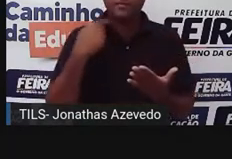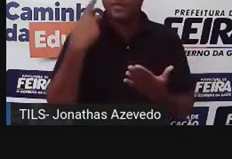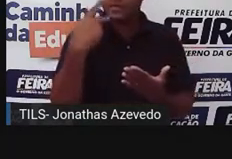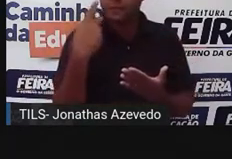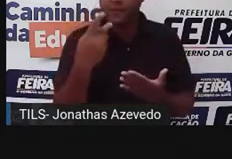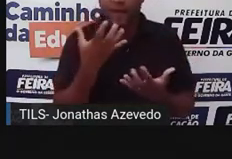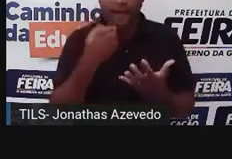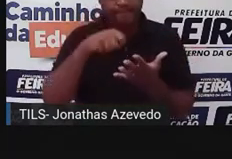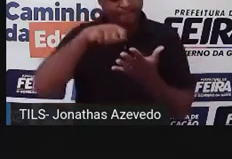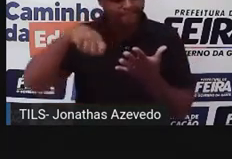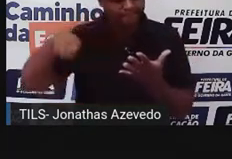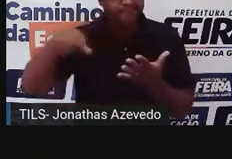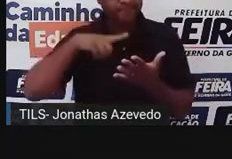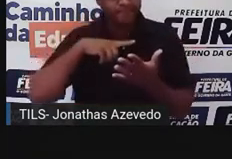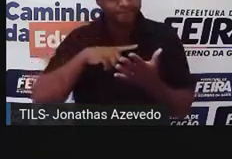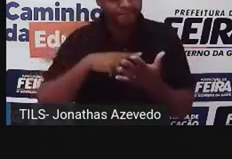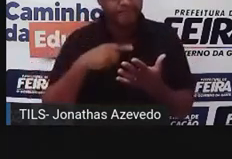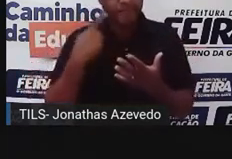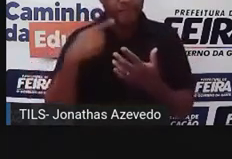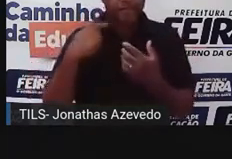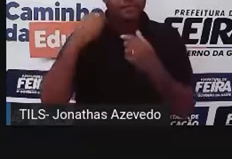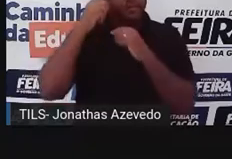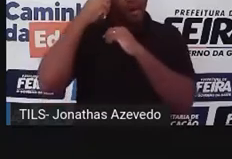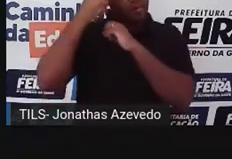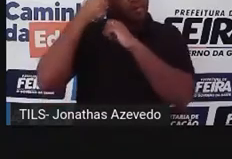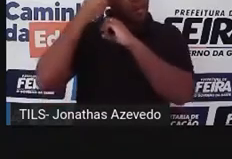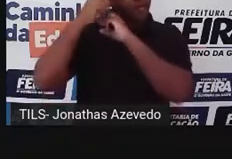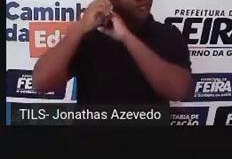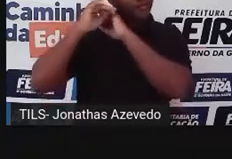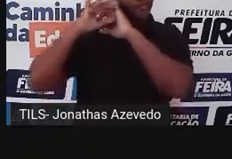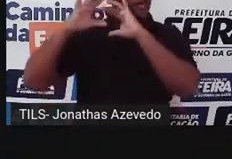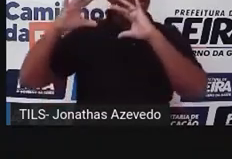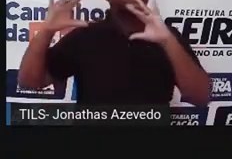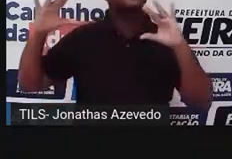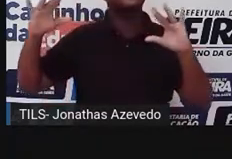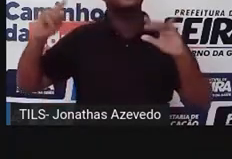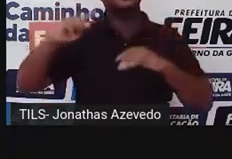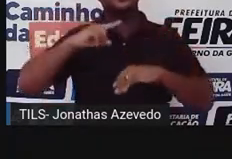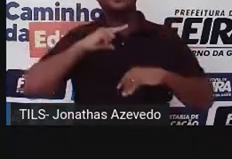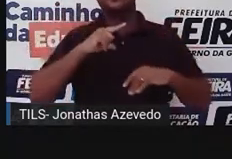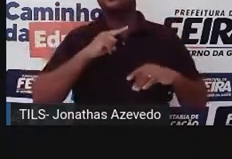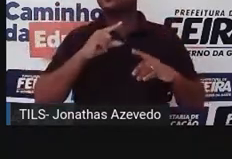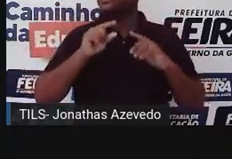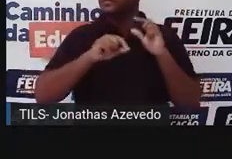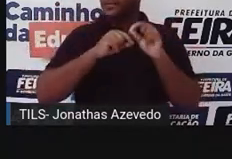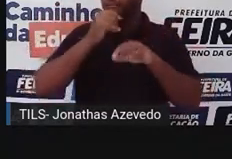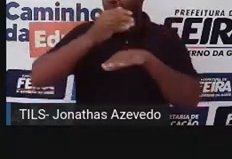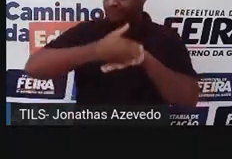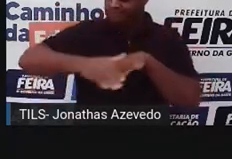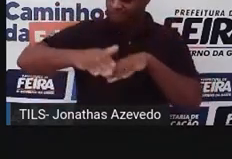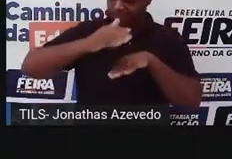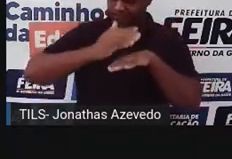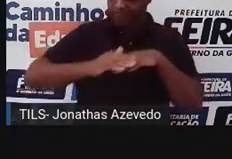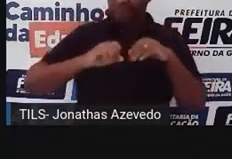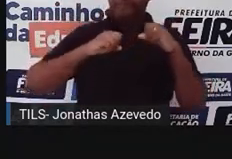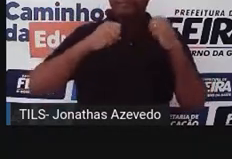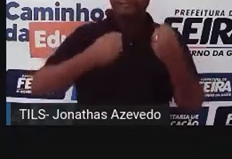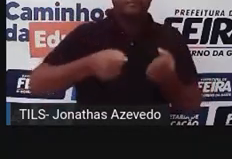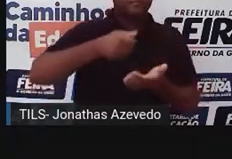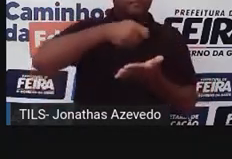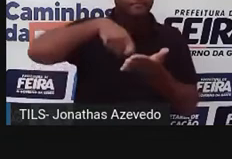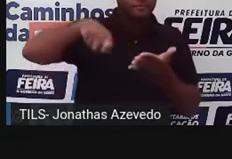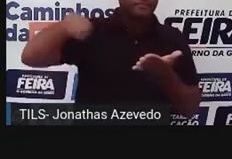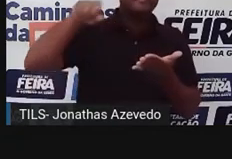conto desse tipo, você tem que usar da sua criatividade, não é? E praticar bastante, porque escrever, a gente